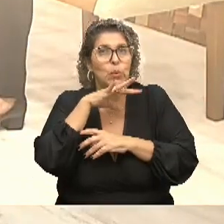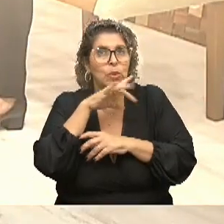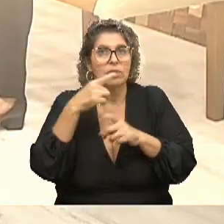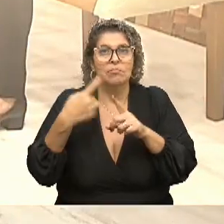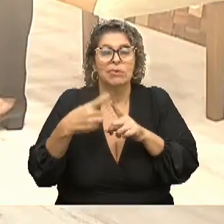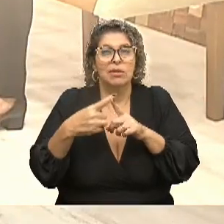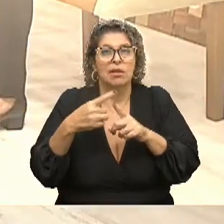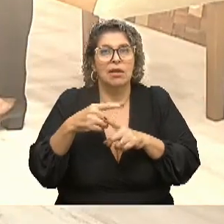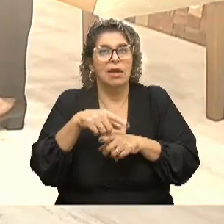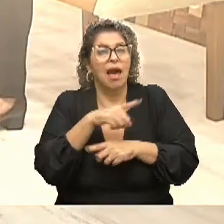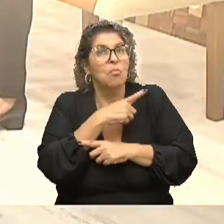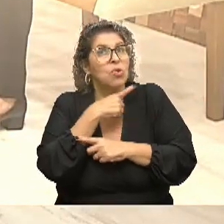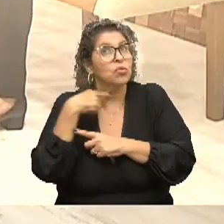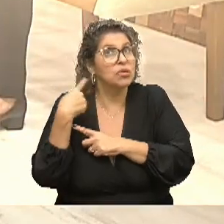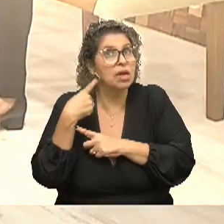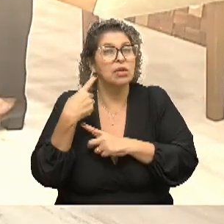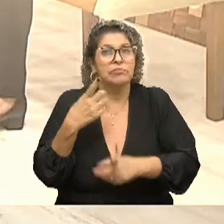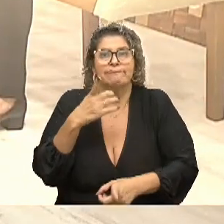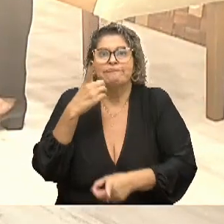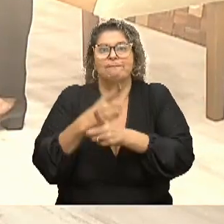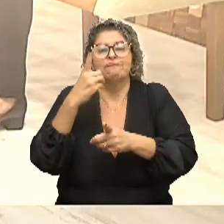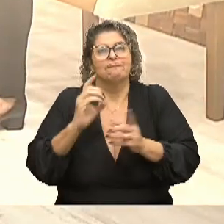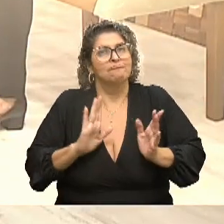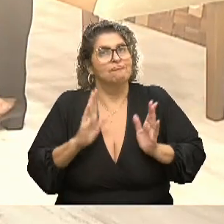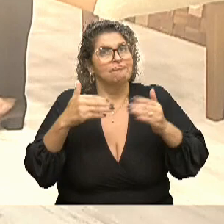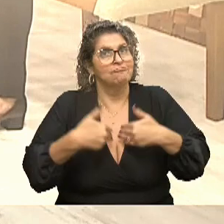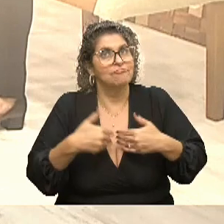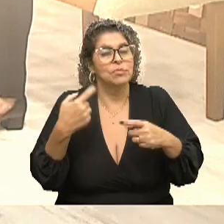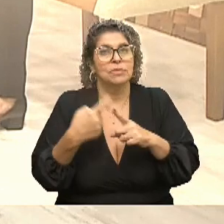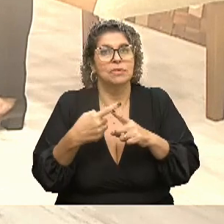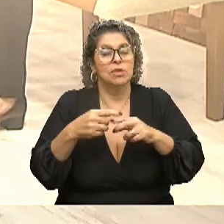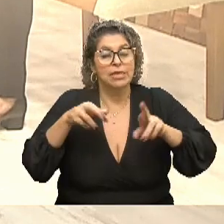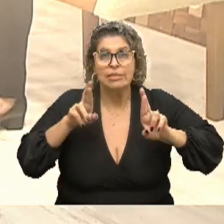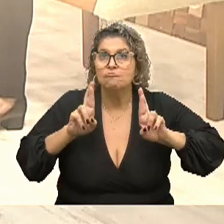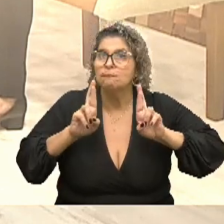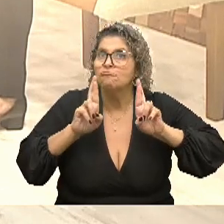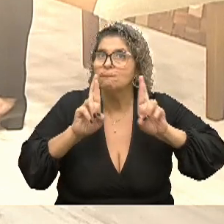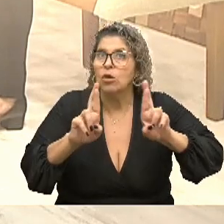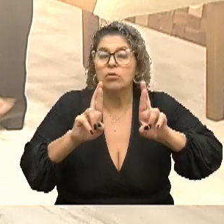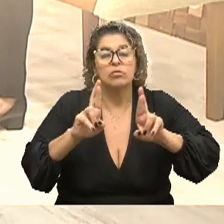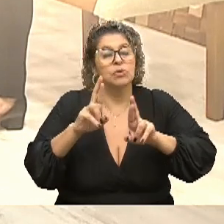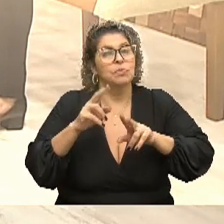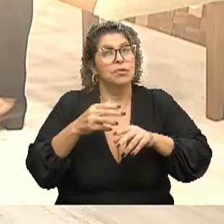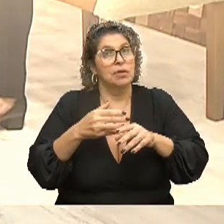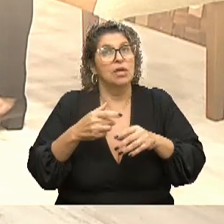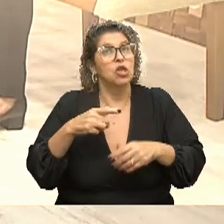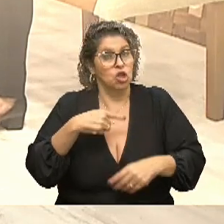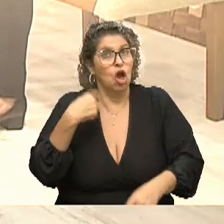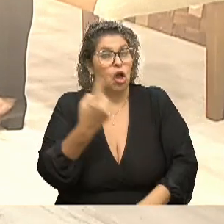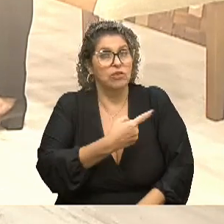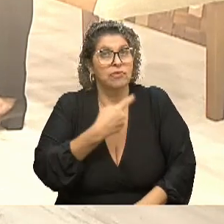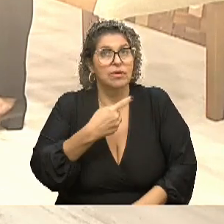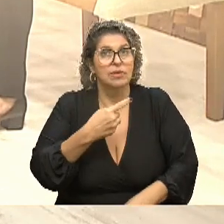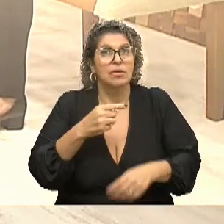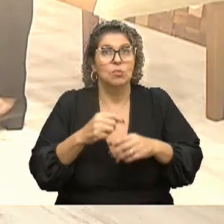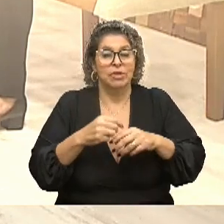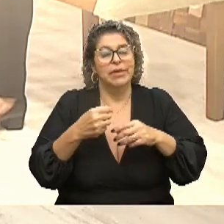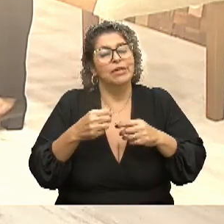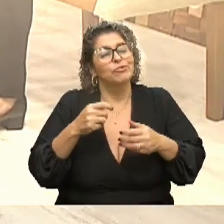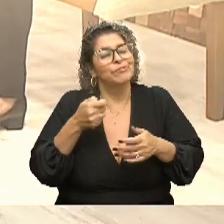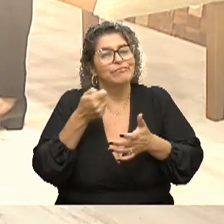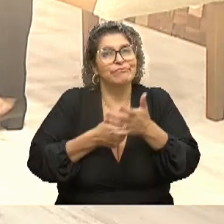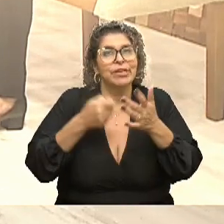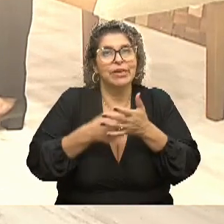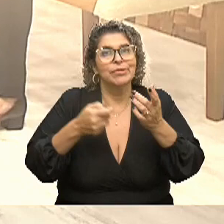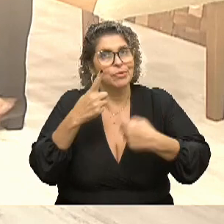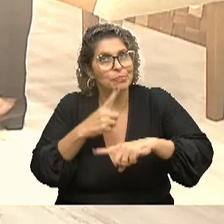possibilita. Nós tivemos a sorte, assim, a sorte, porque eu também tento ressaltar os aspectos positivos, né?